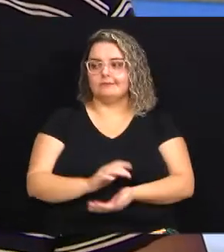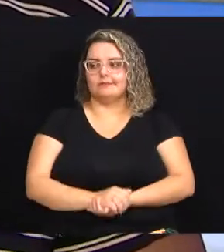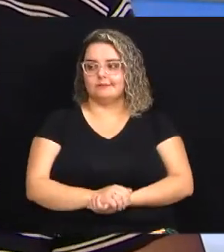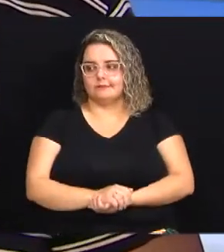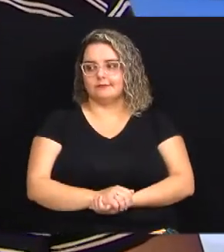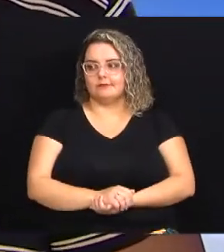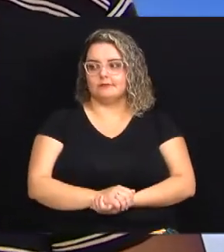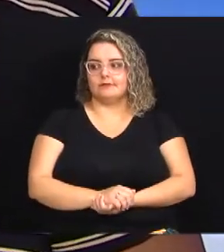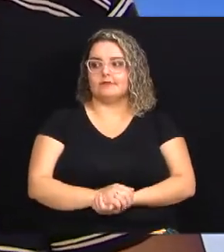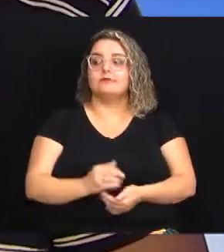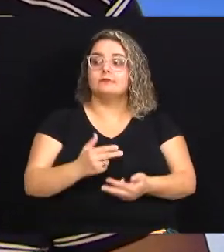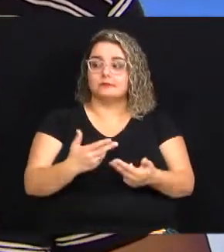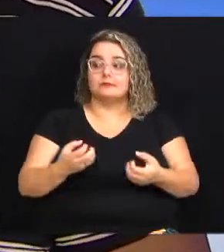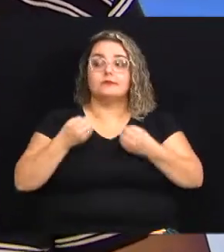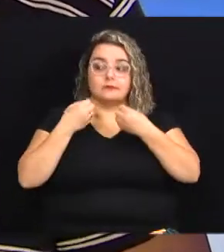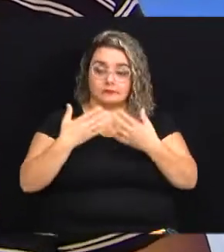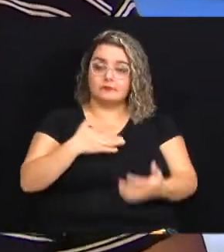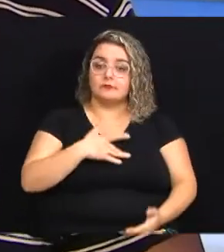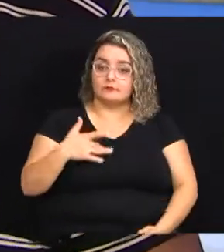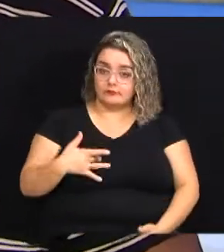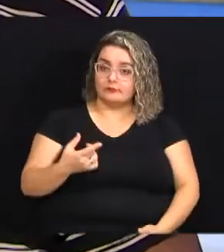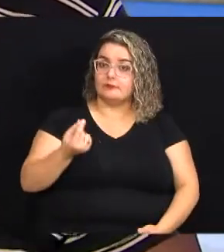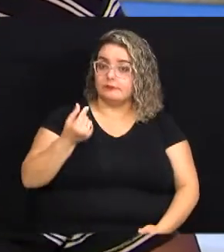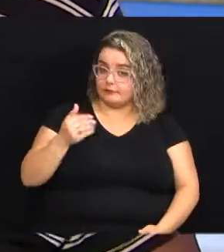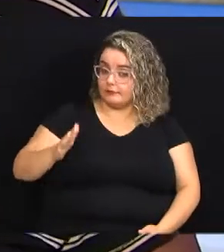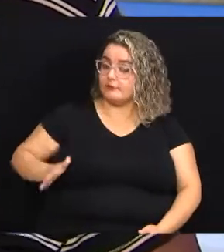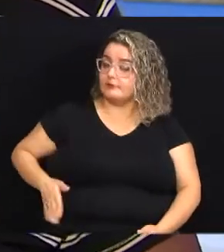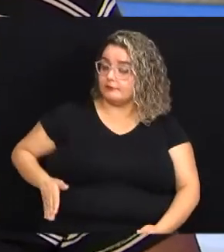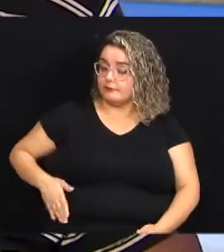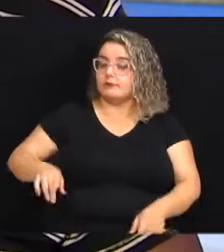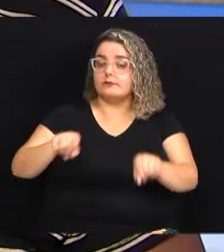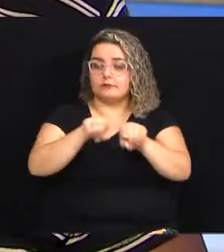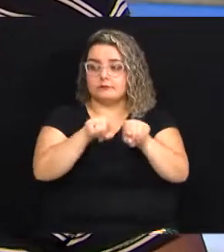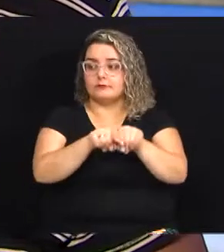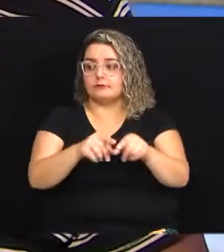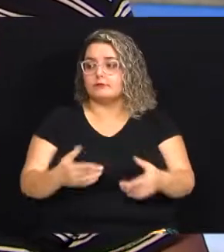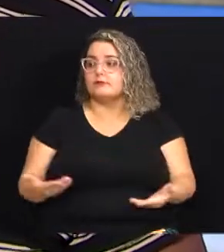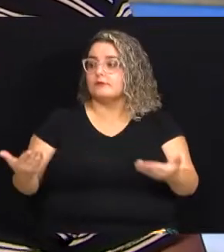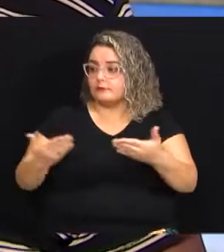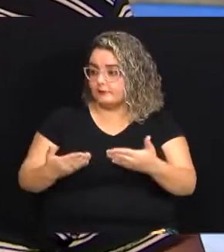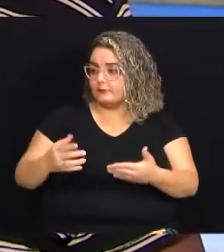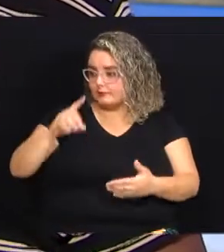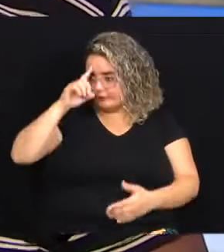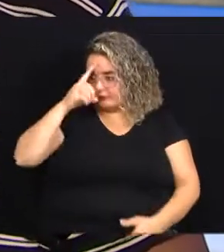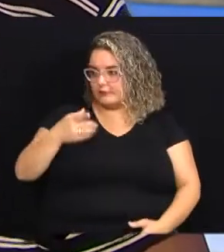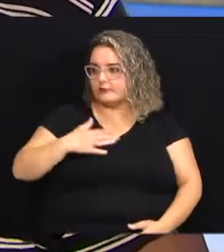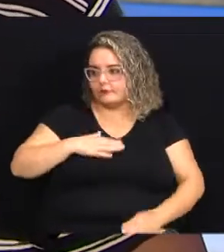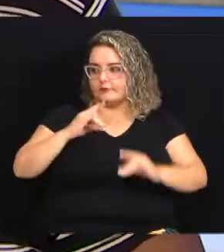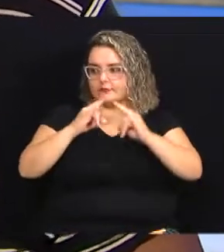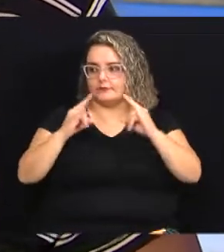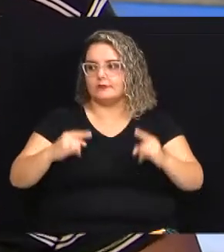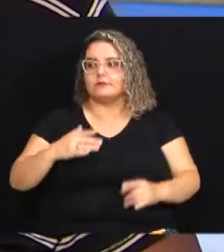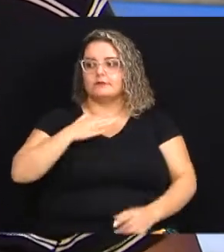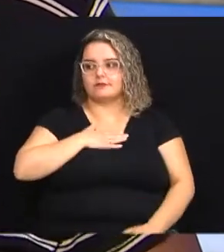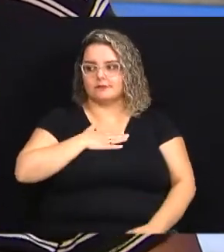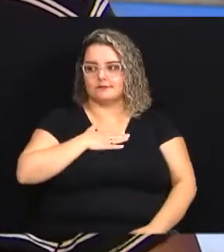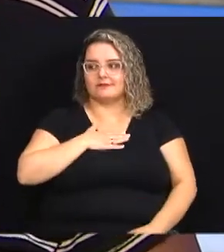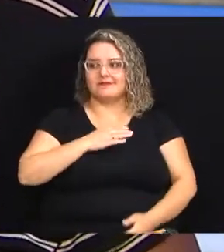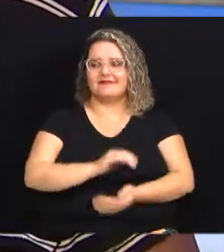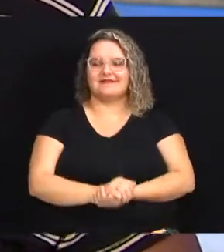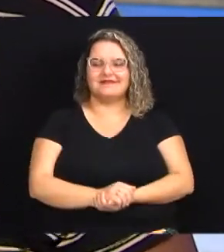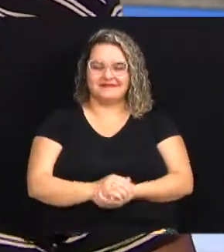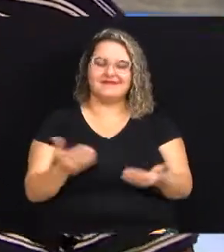né? então foi uma coisa que foi muito boa pra minha saúde e pro meu bolso né? porque a gente hoje você é a dona da sua barraca? hoje eu sou dona da minha